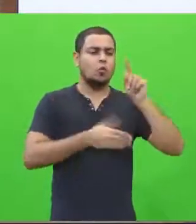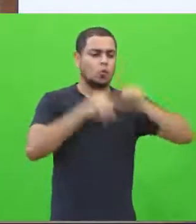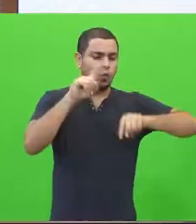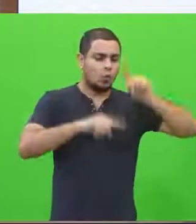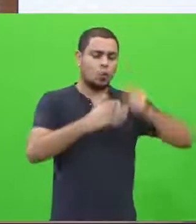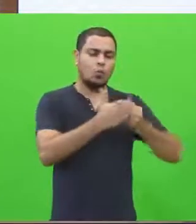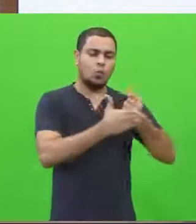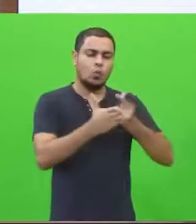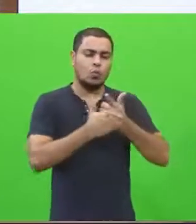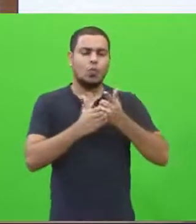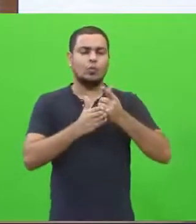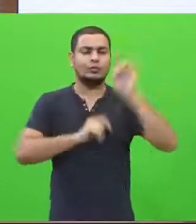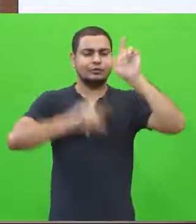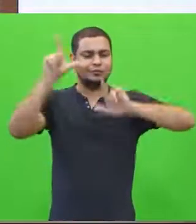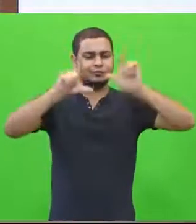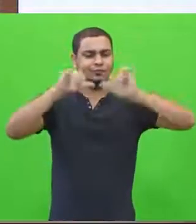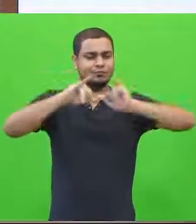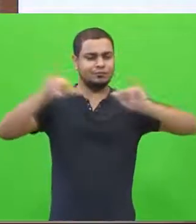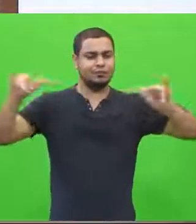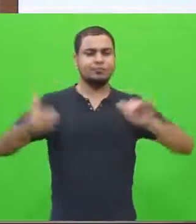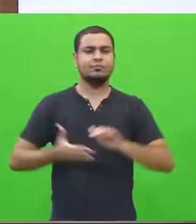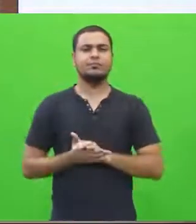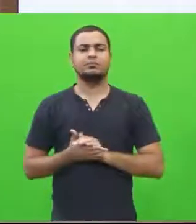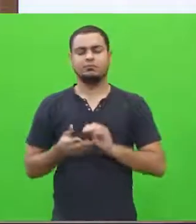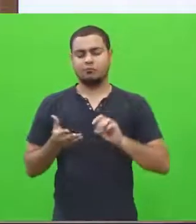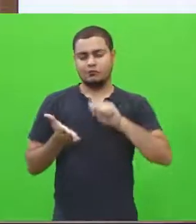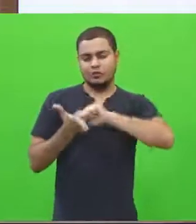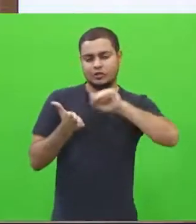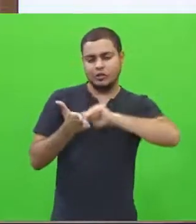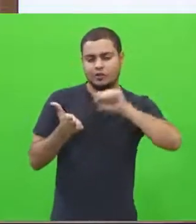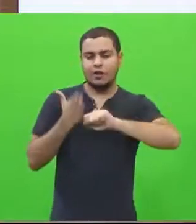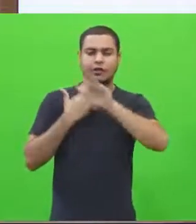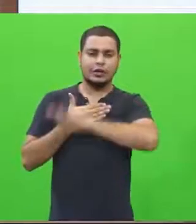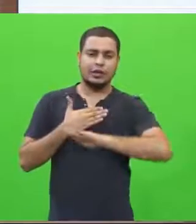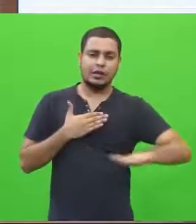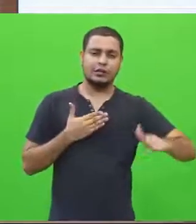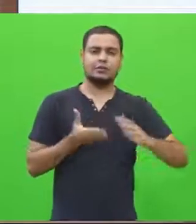escreveram sobre publicidade, escreveram sobre criança,